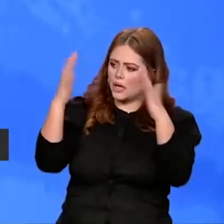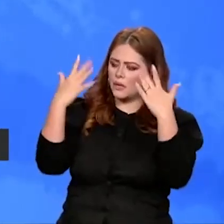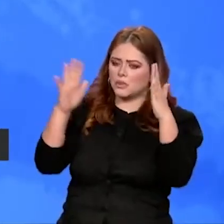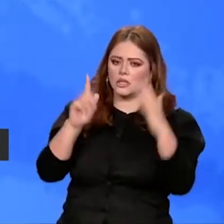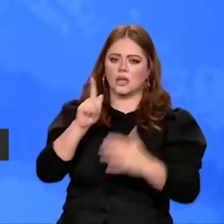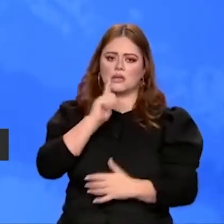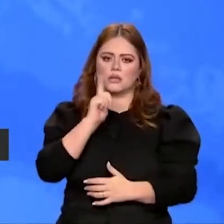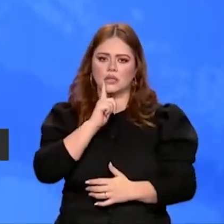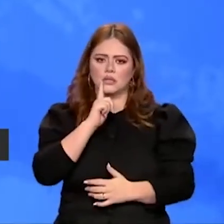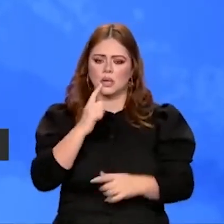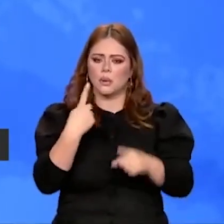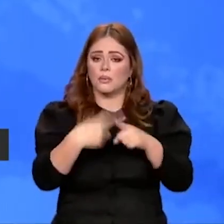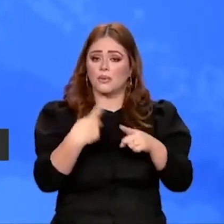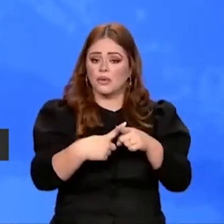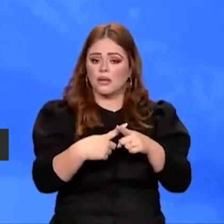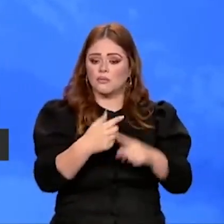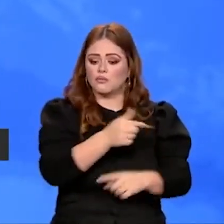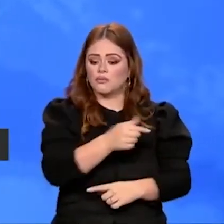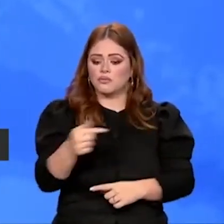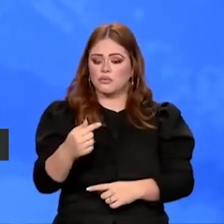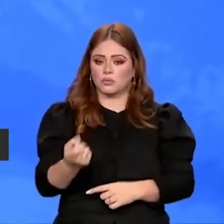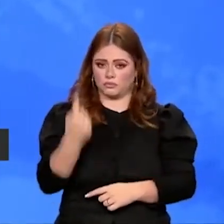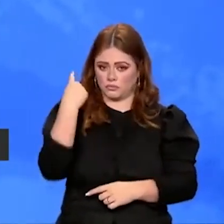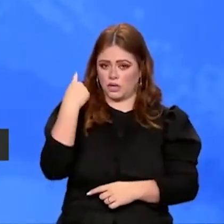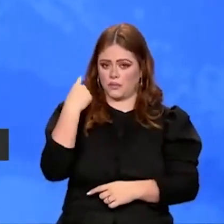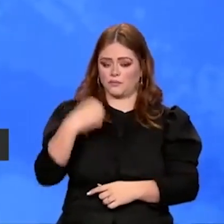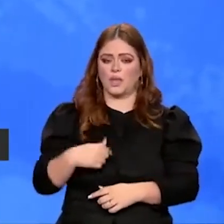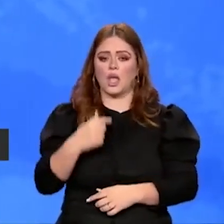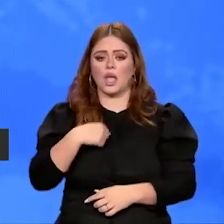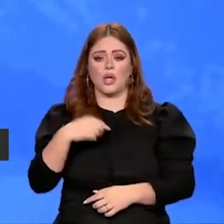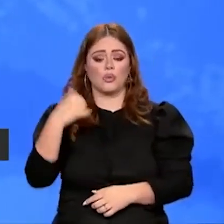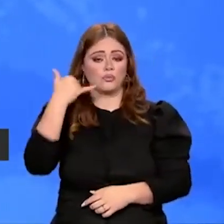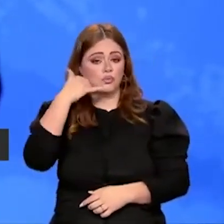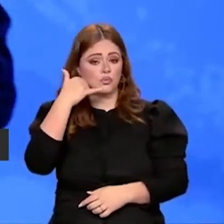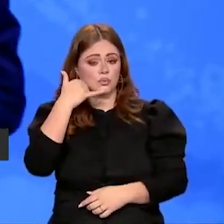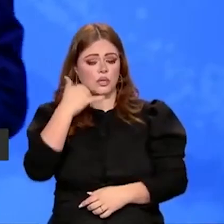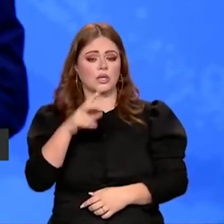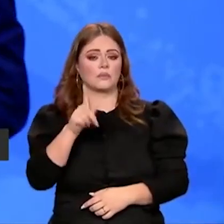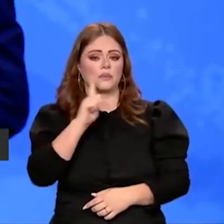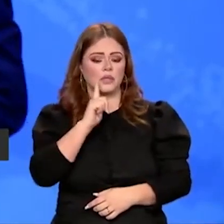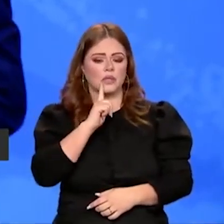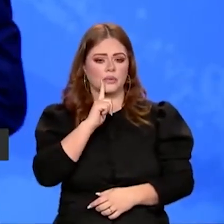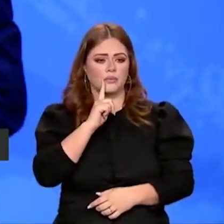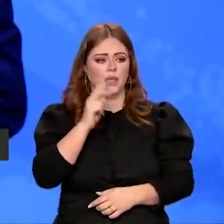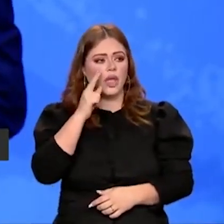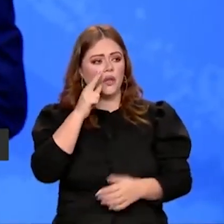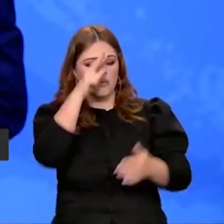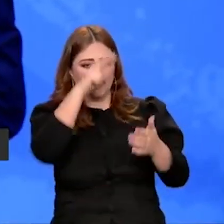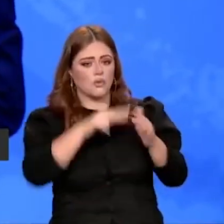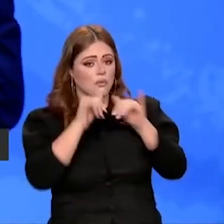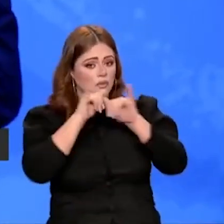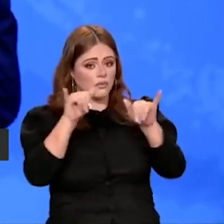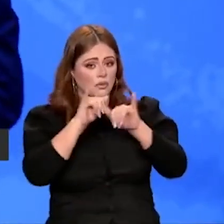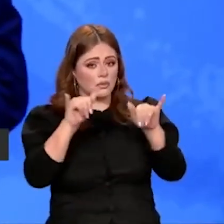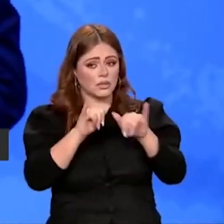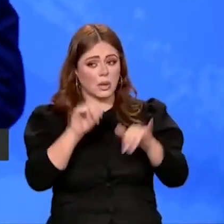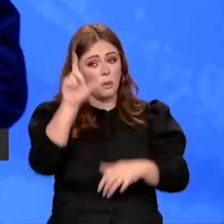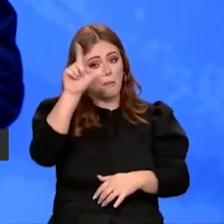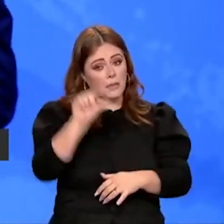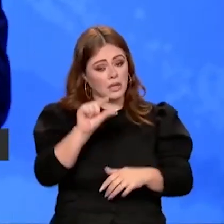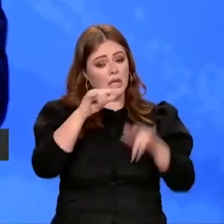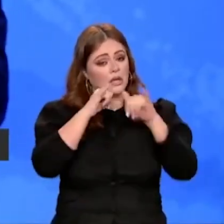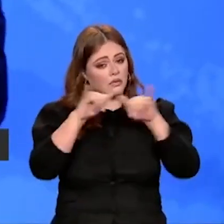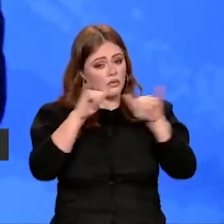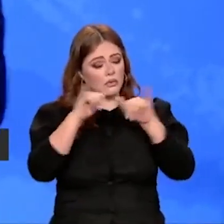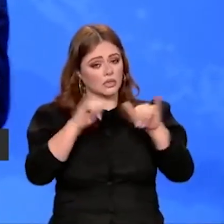A semana passada, eu liguei para a Nízia. Eu tinha visto uma nota, uma pequena nota